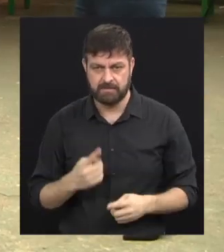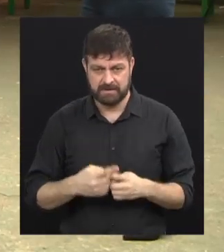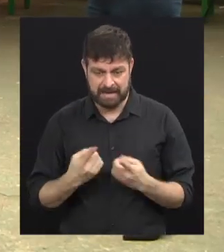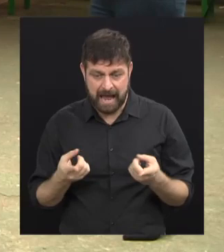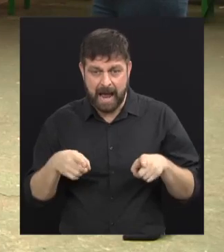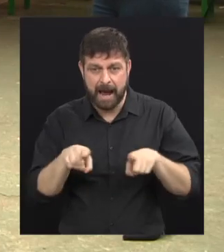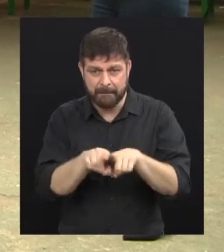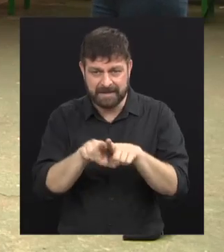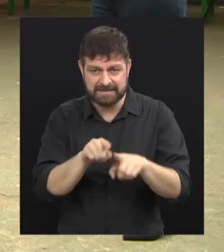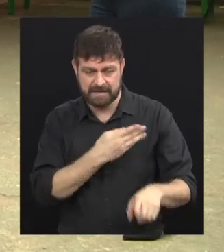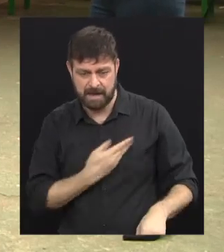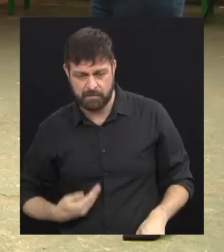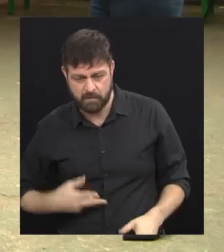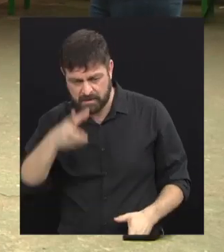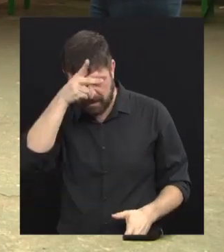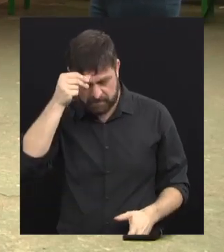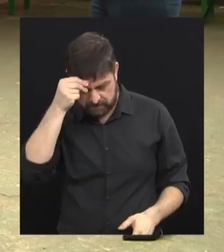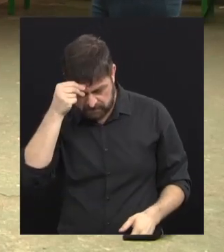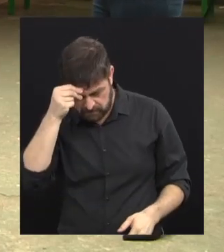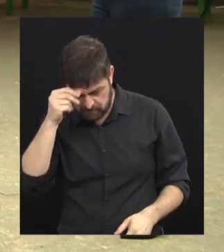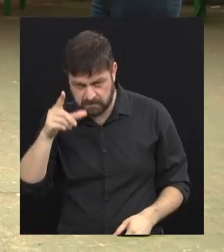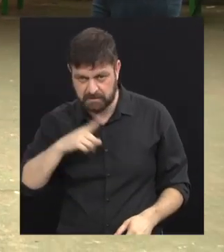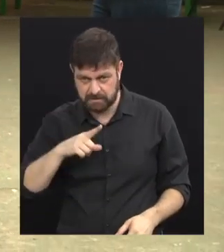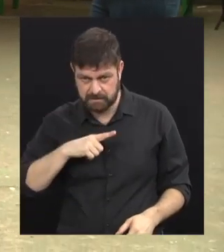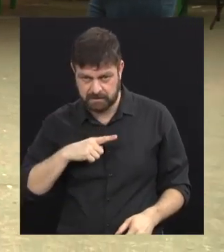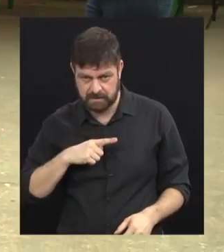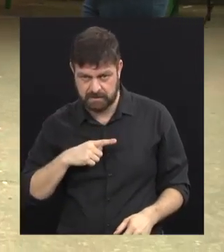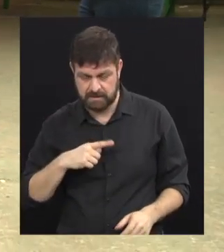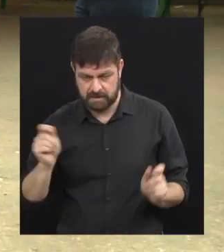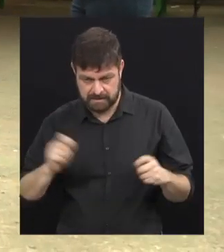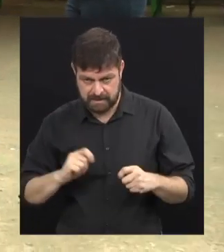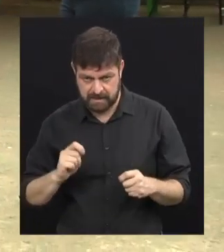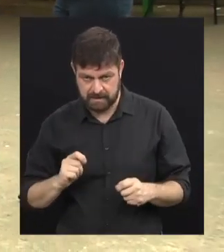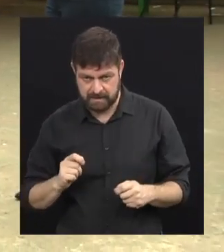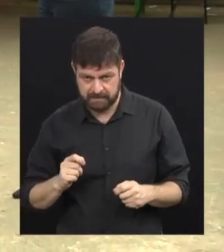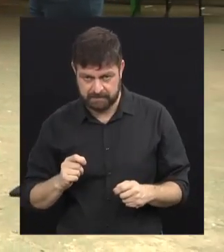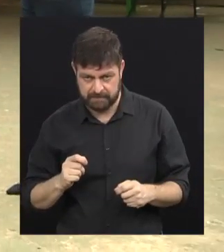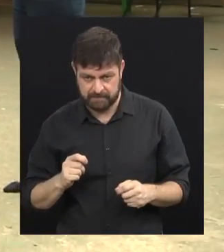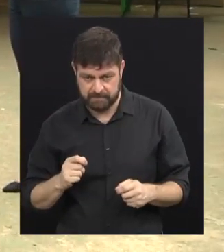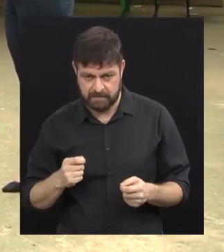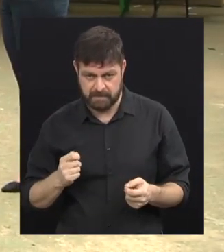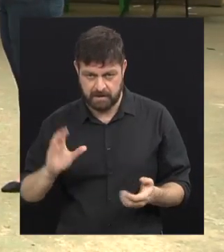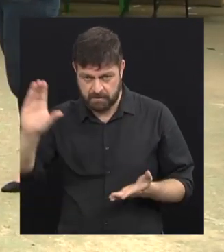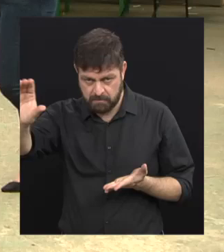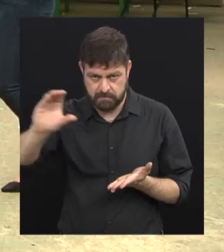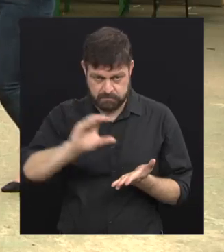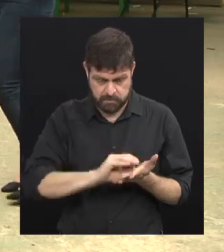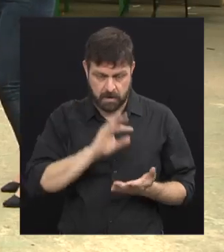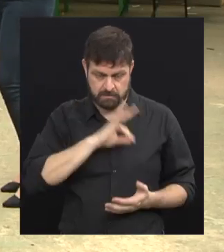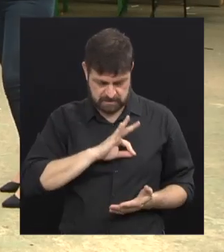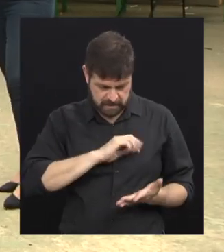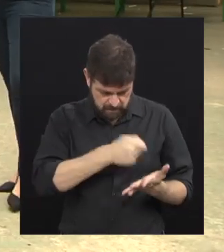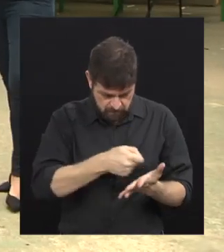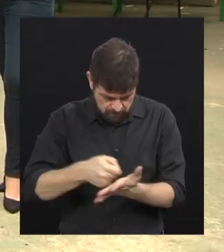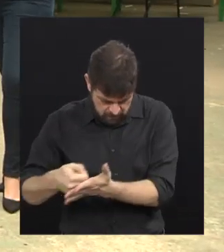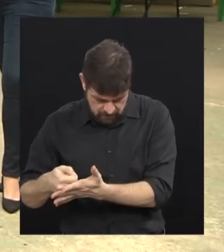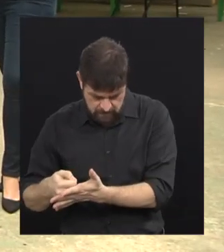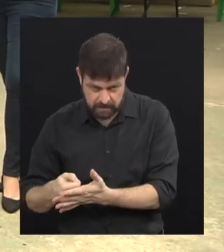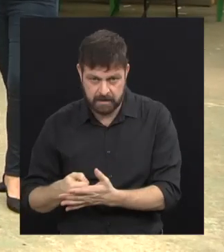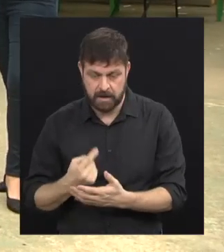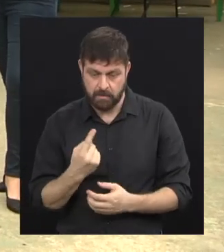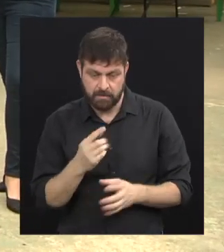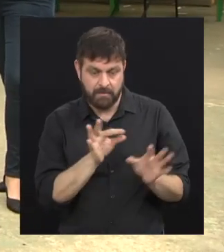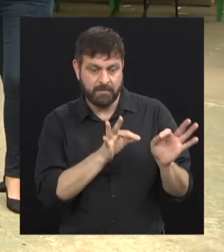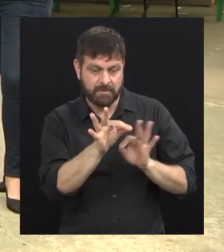pública que vocês têm com a prefeitura, ela mantém a questão de folha de pagamento uma parte? Uma parte. É por projeto,